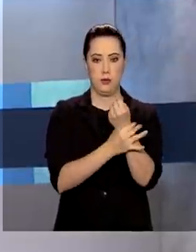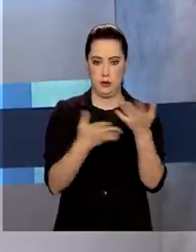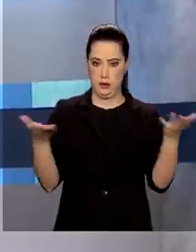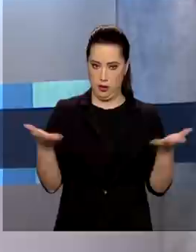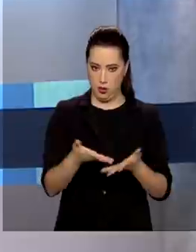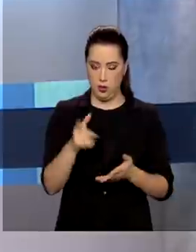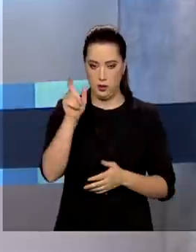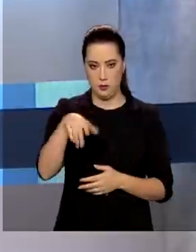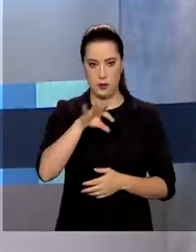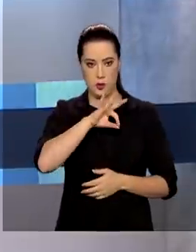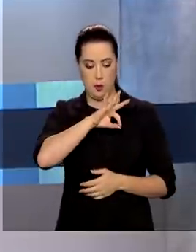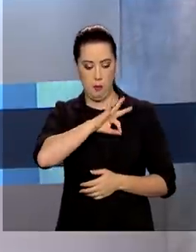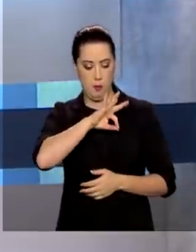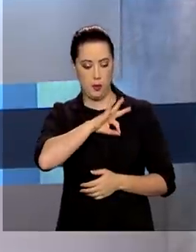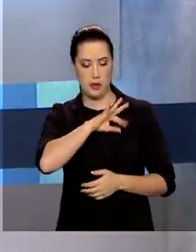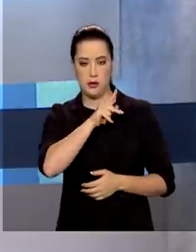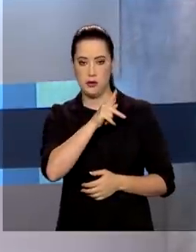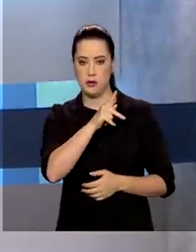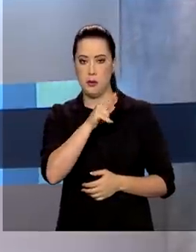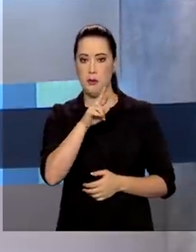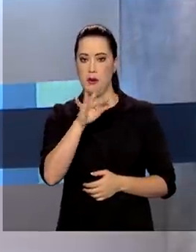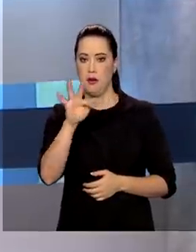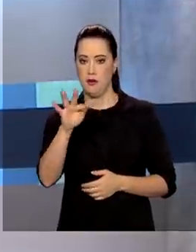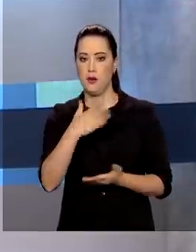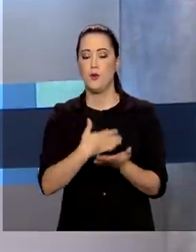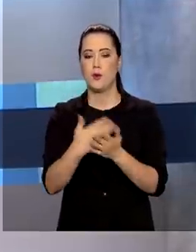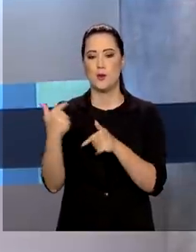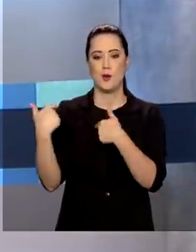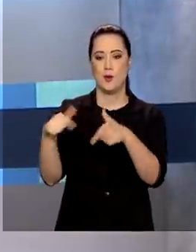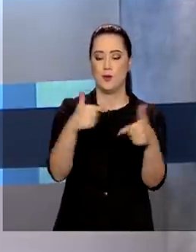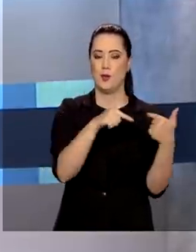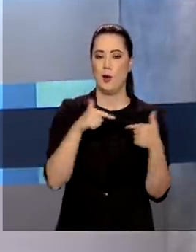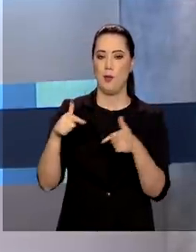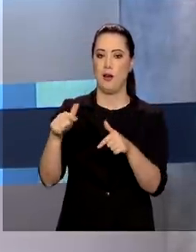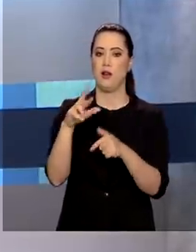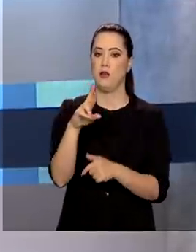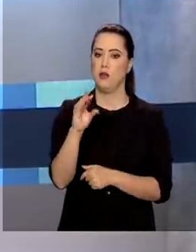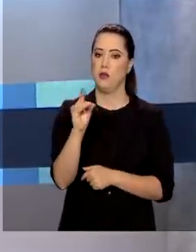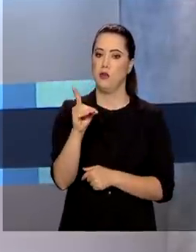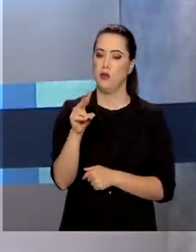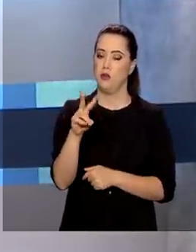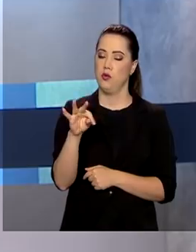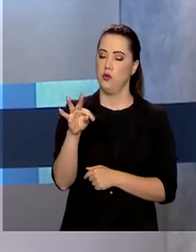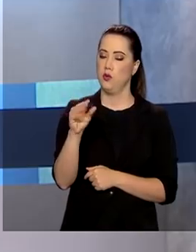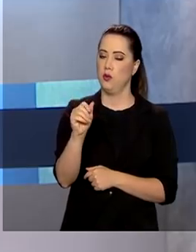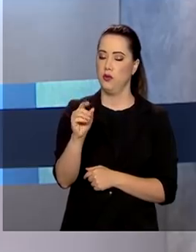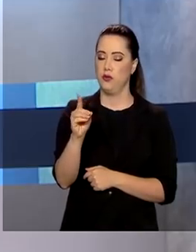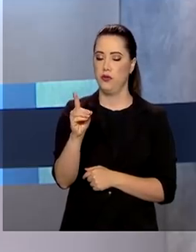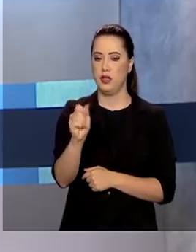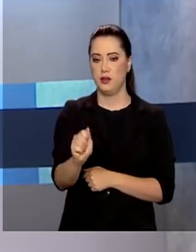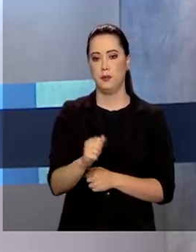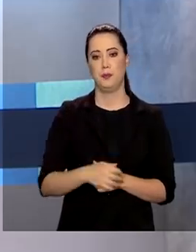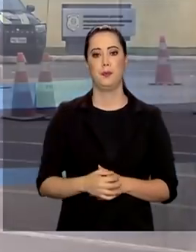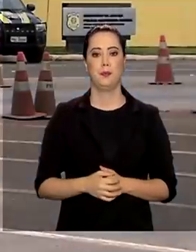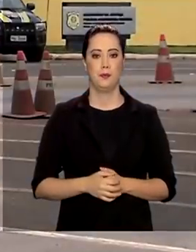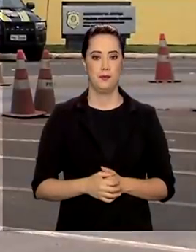período, a Polícia Rodoviária Federal já deu início à Operação Rodovida 2020-2021.